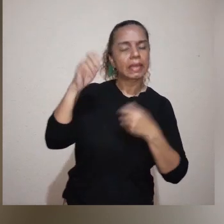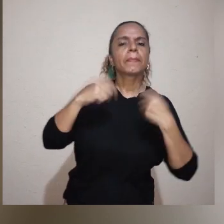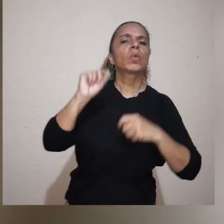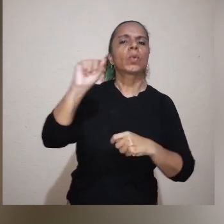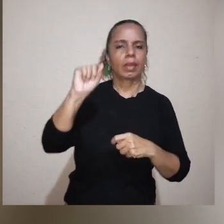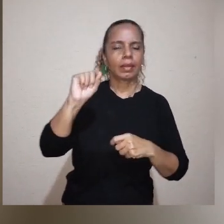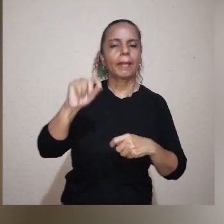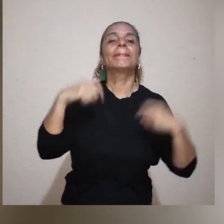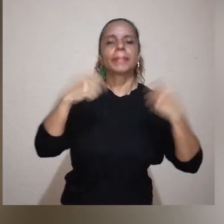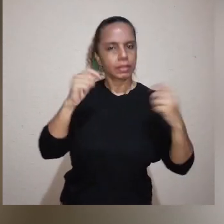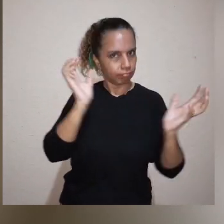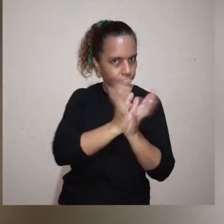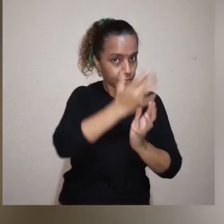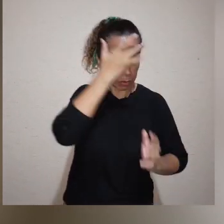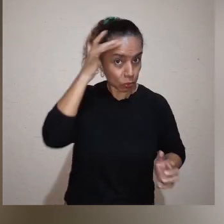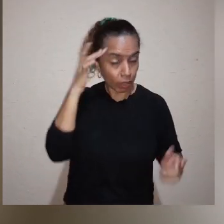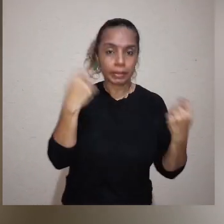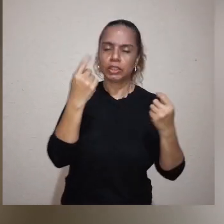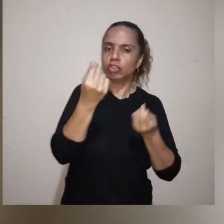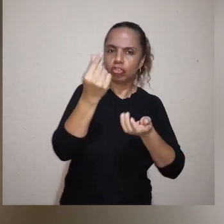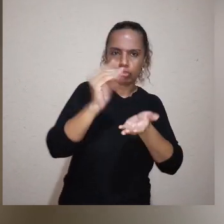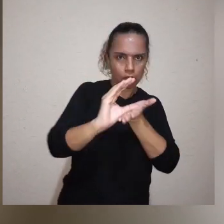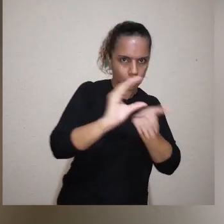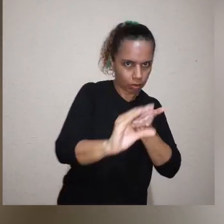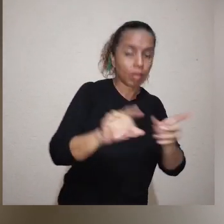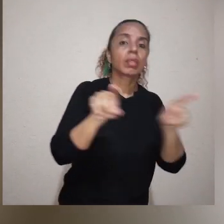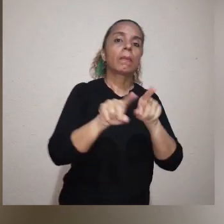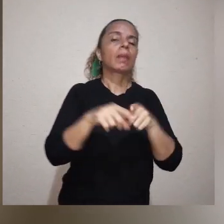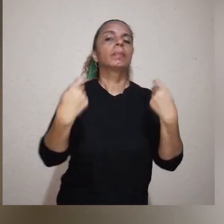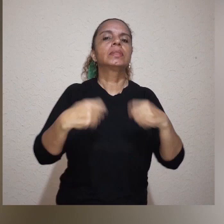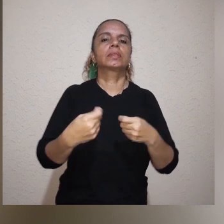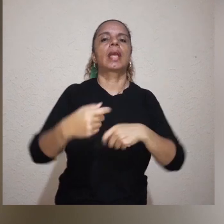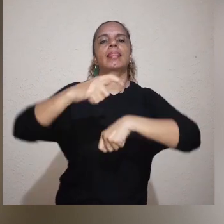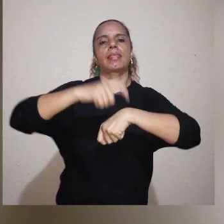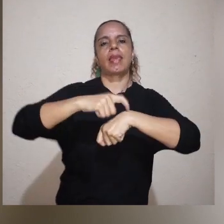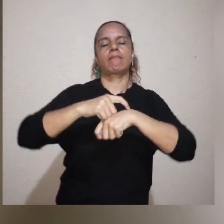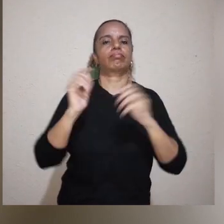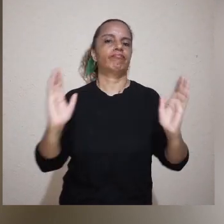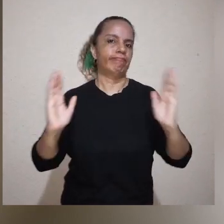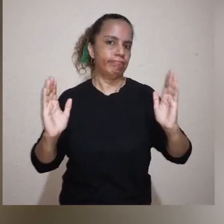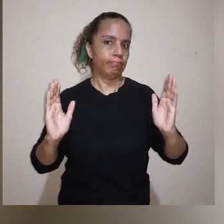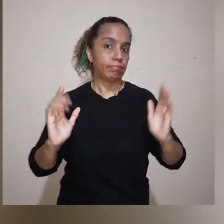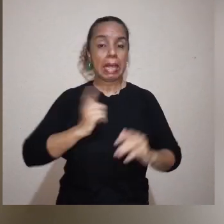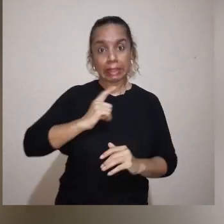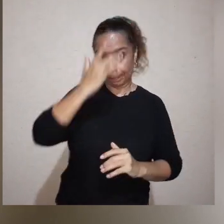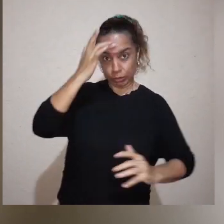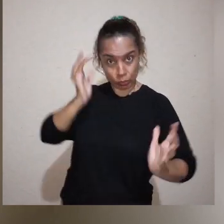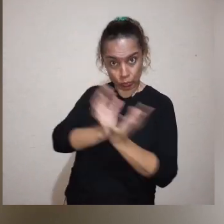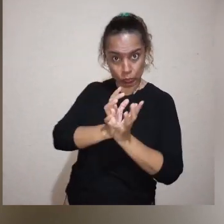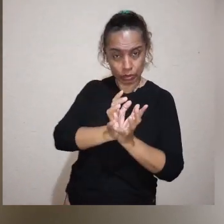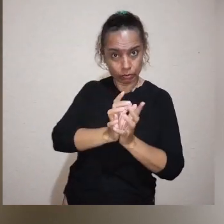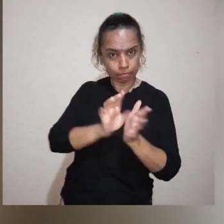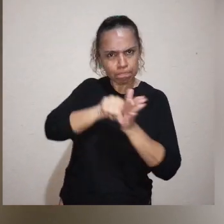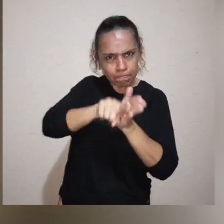Para ser feita, ela precisa de gente, ela precisa de dinheiro e ela precisa de tempo. Para ter